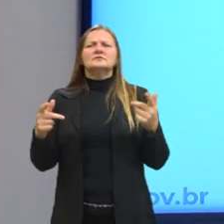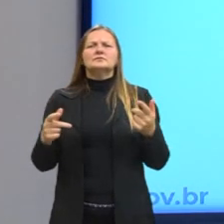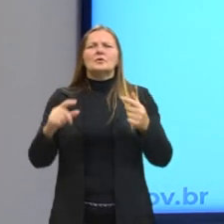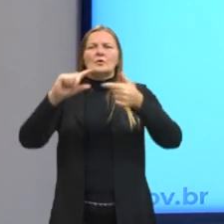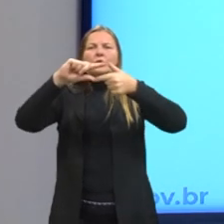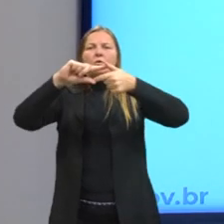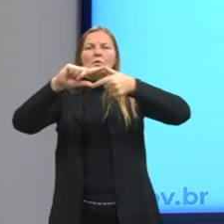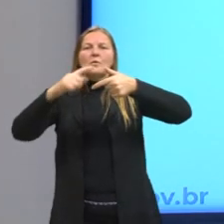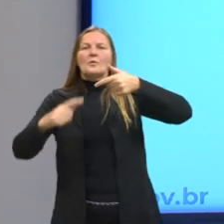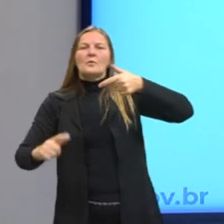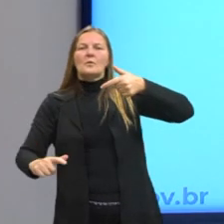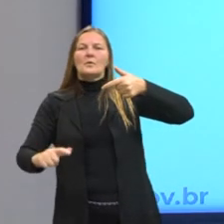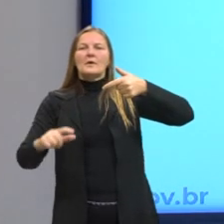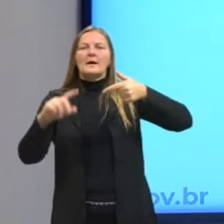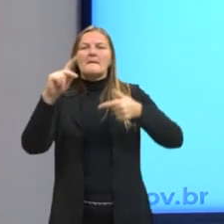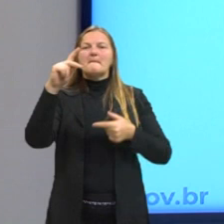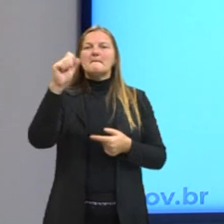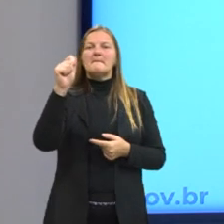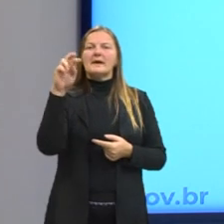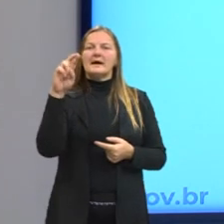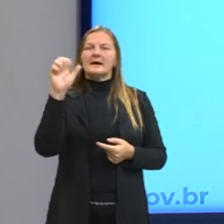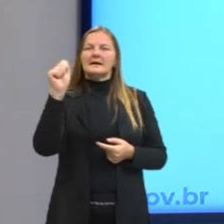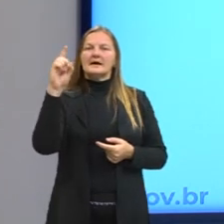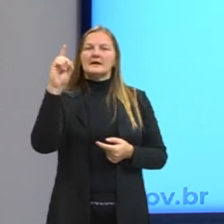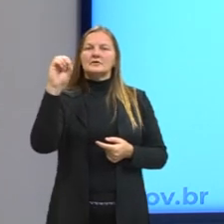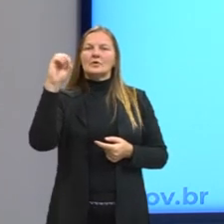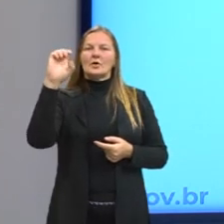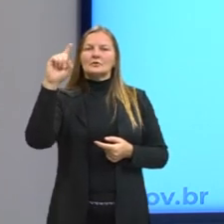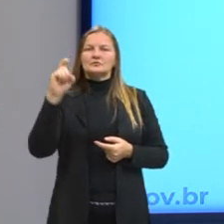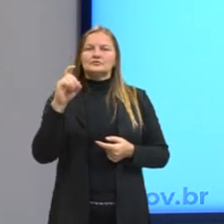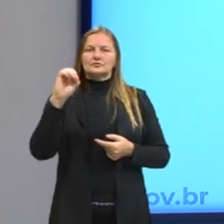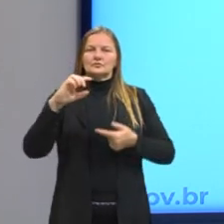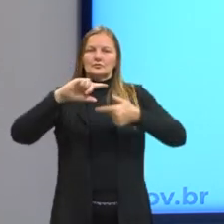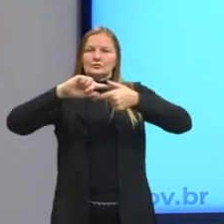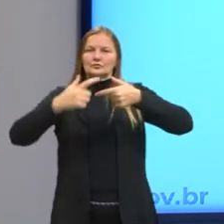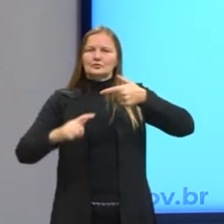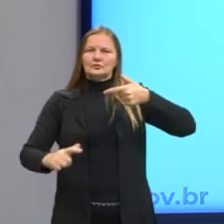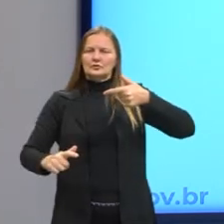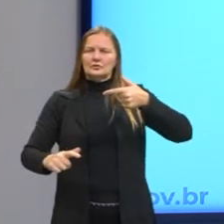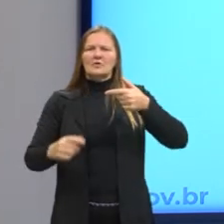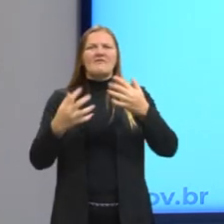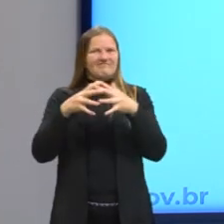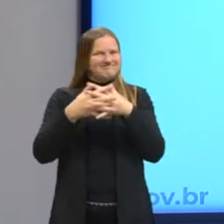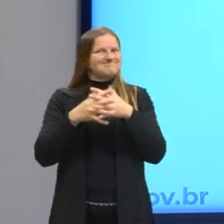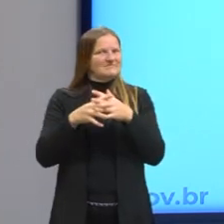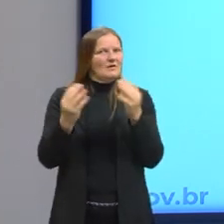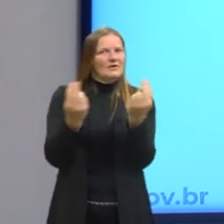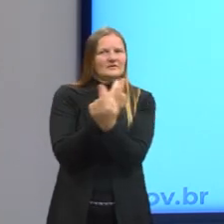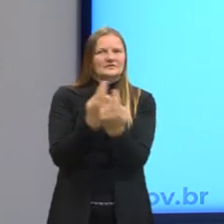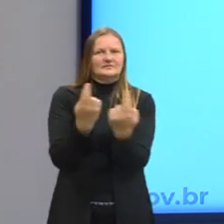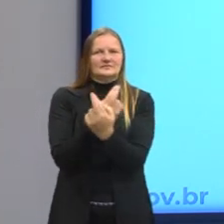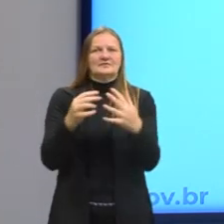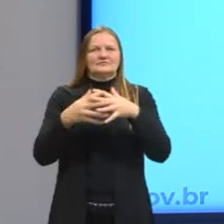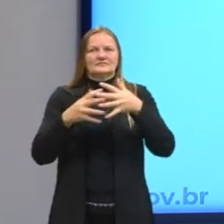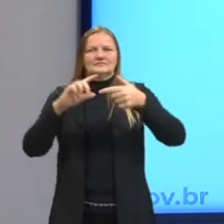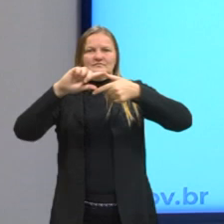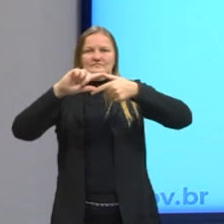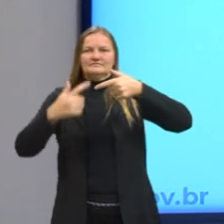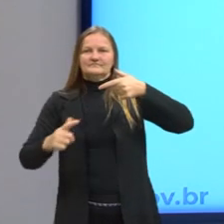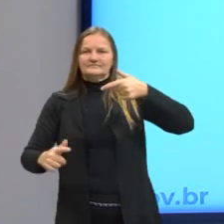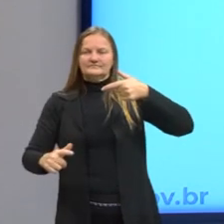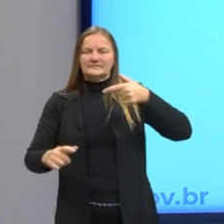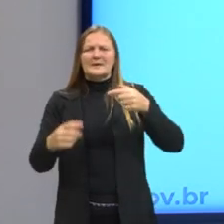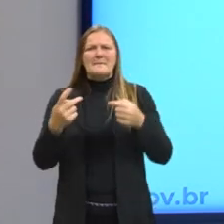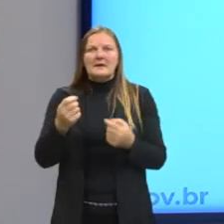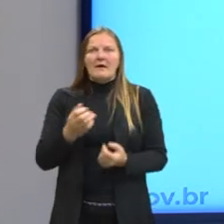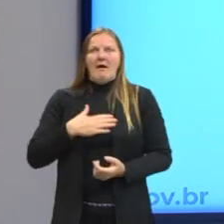paradoxo? O paradoxo é muito confundido com a antítese. Mas ele cria uma relação que aparentemente parece